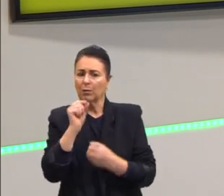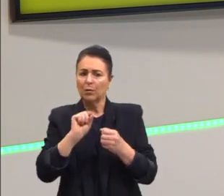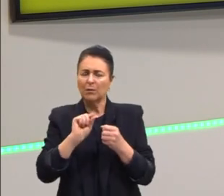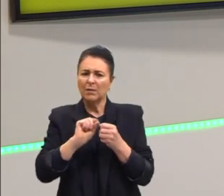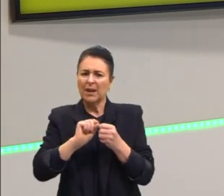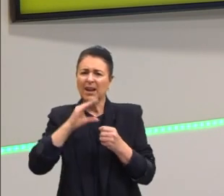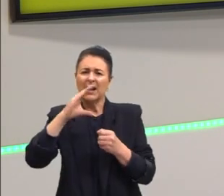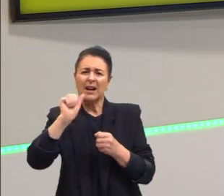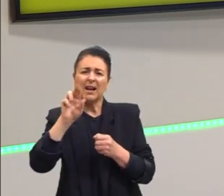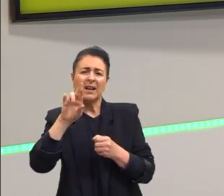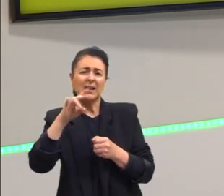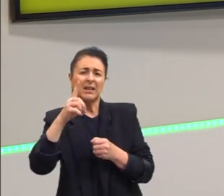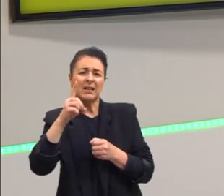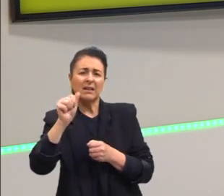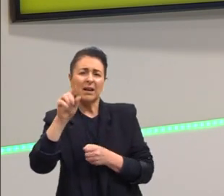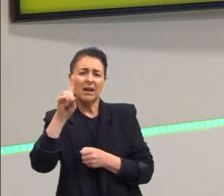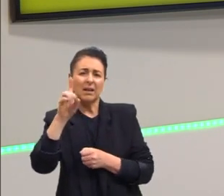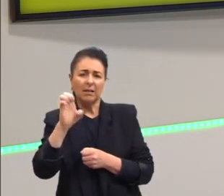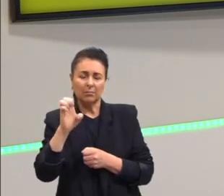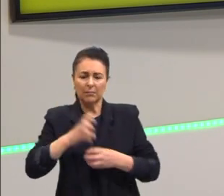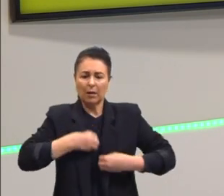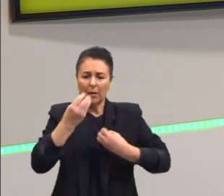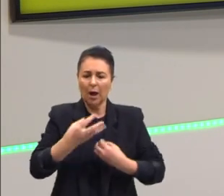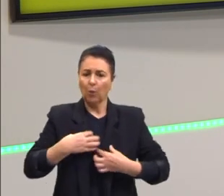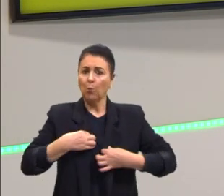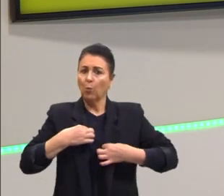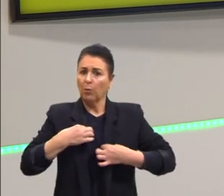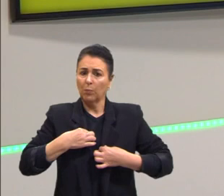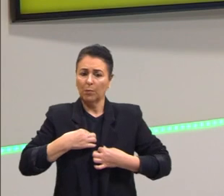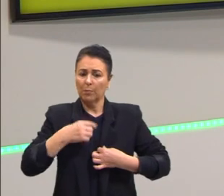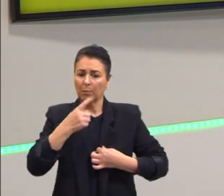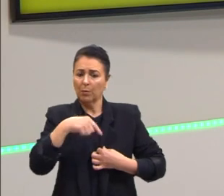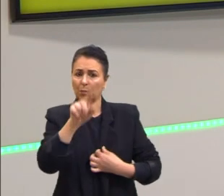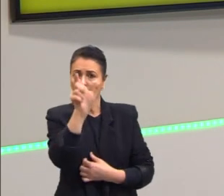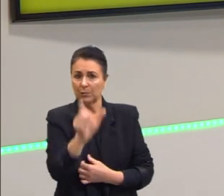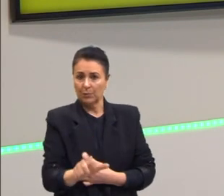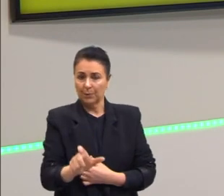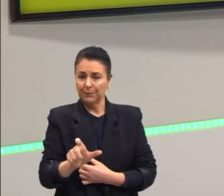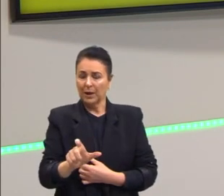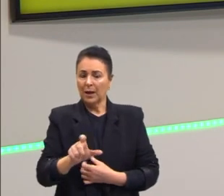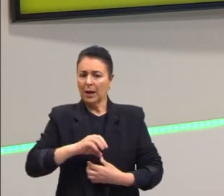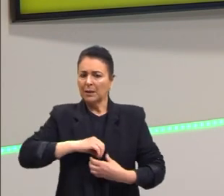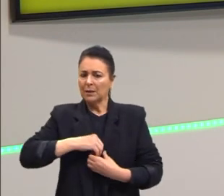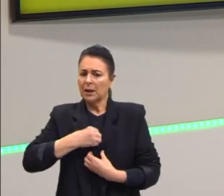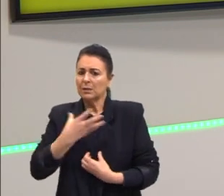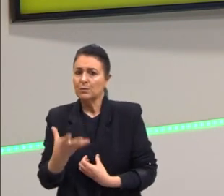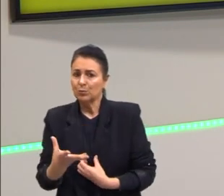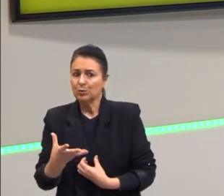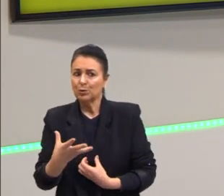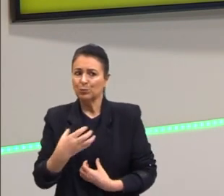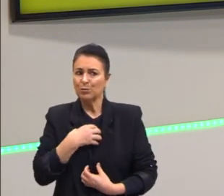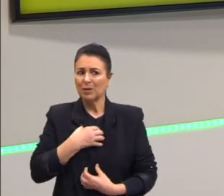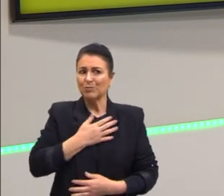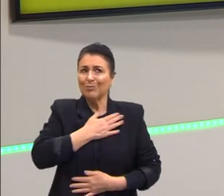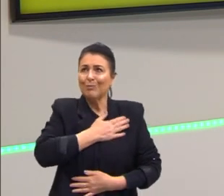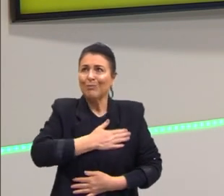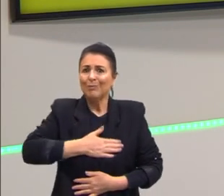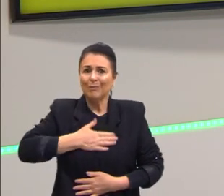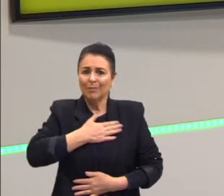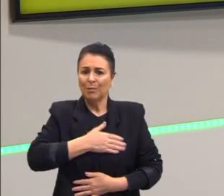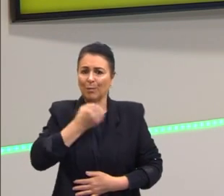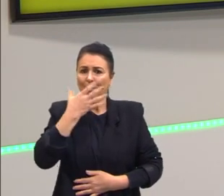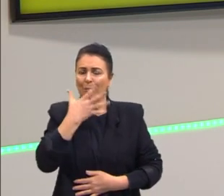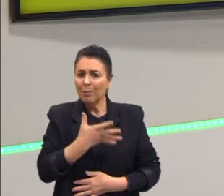cobertor, agora no frio, para um grupo de pessoas. Essa atitude te dá prazer e te dá